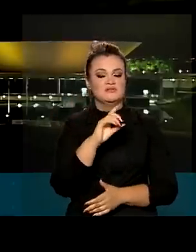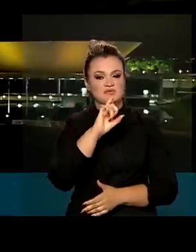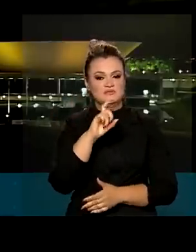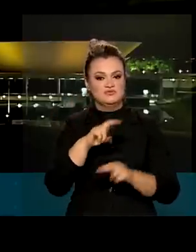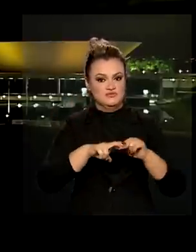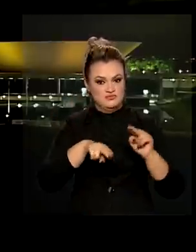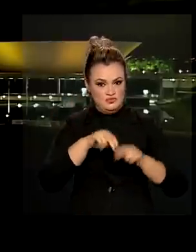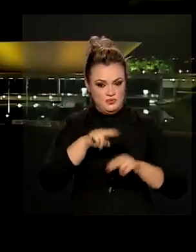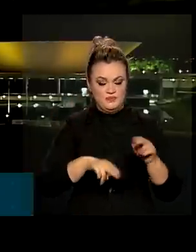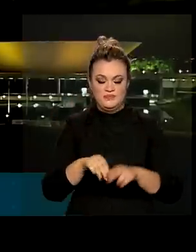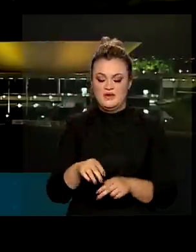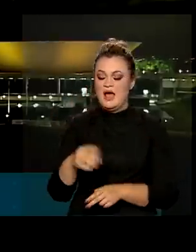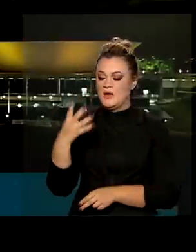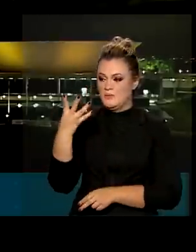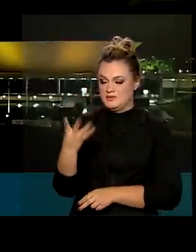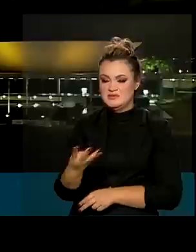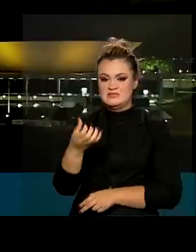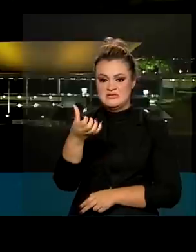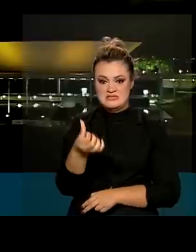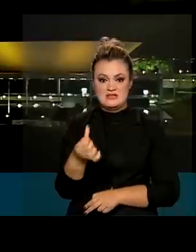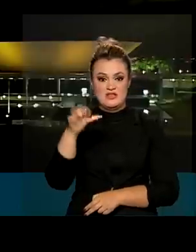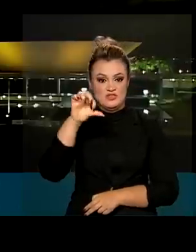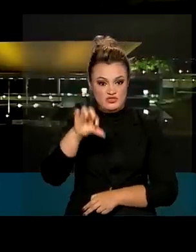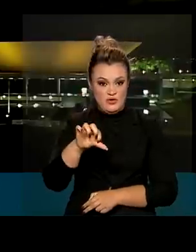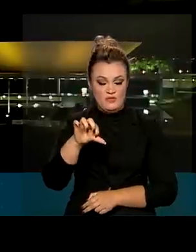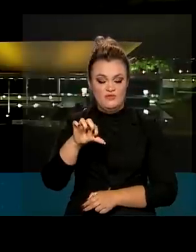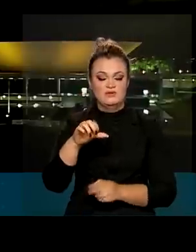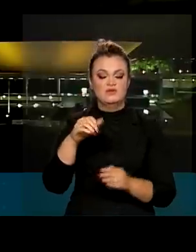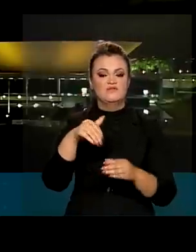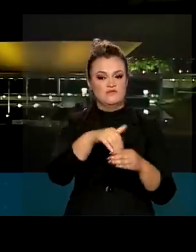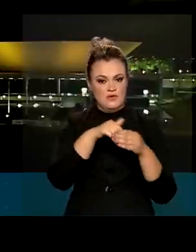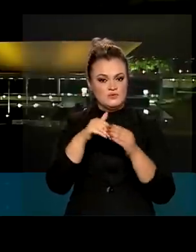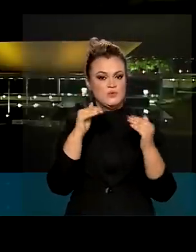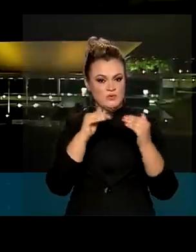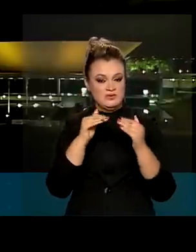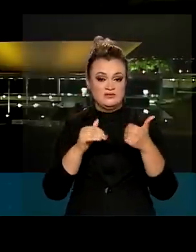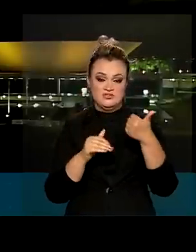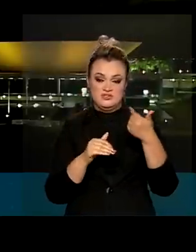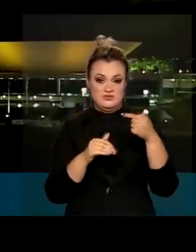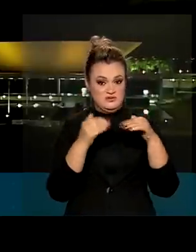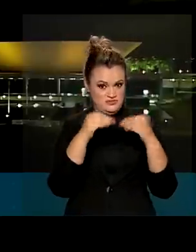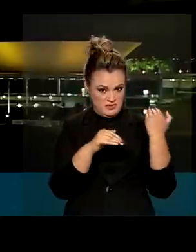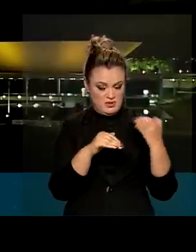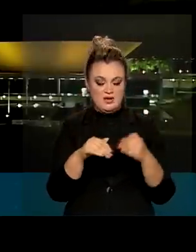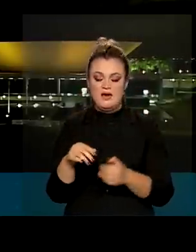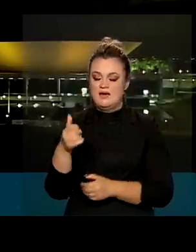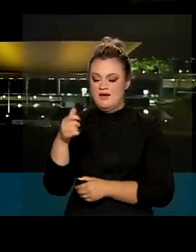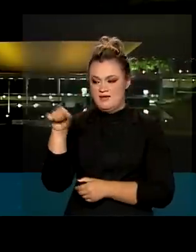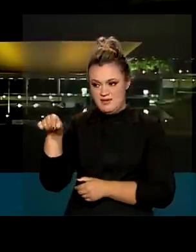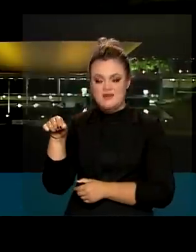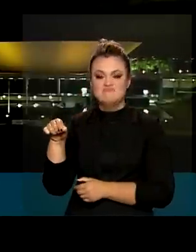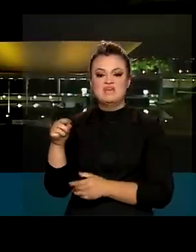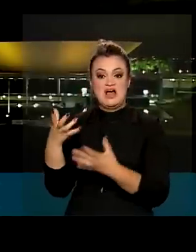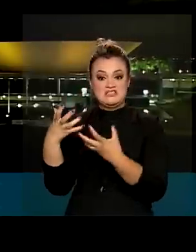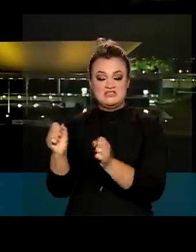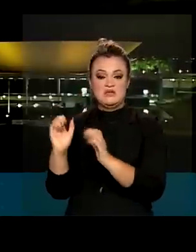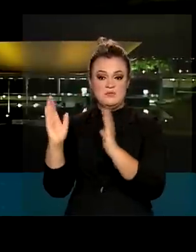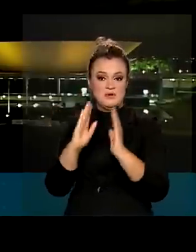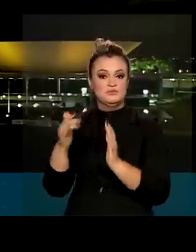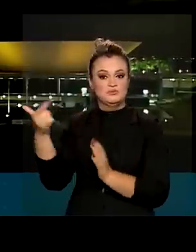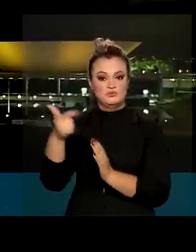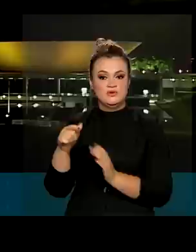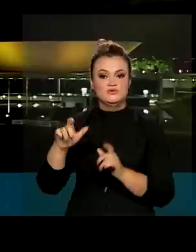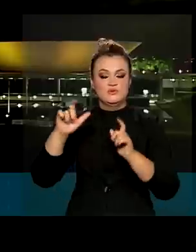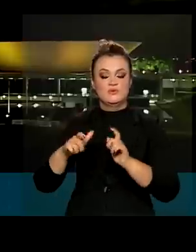placar de 469 votos favoráveis e 17 contrários, foi acolhida em segundo turno na